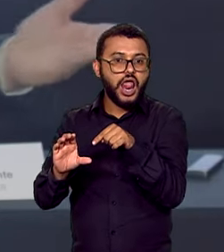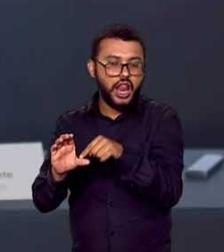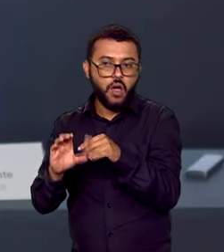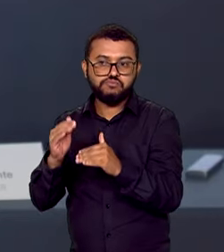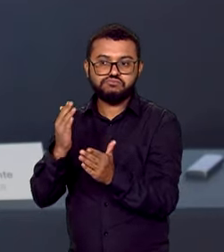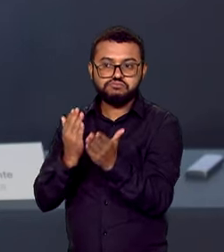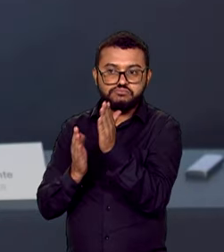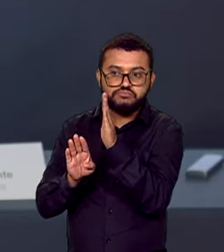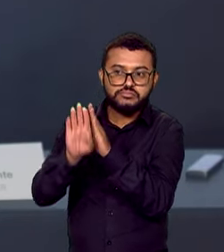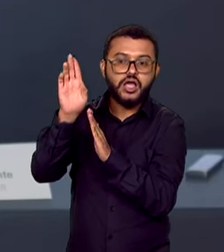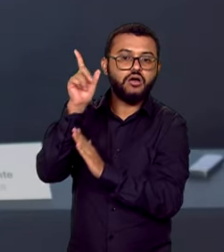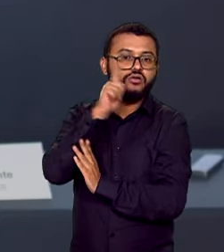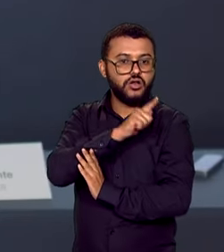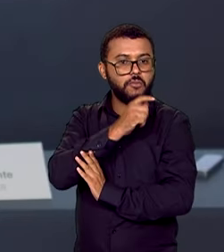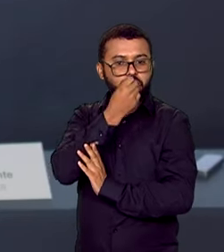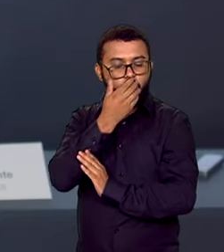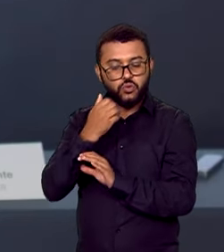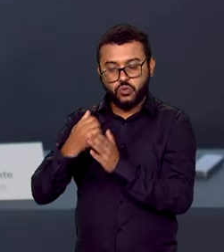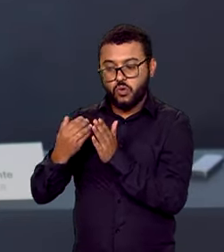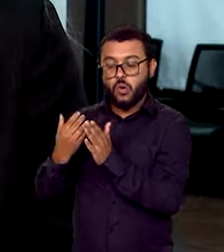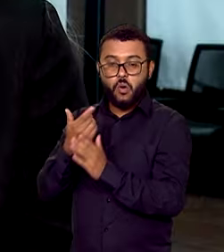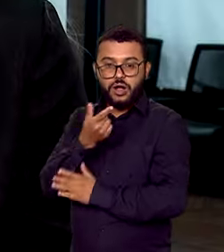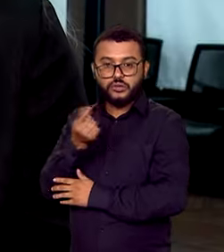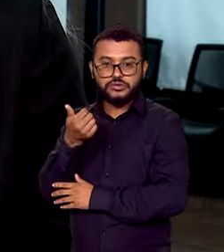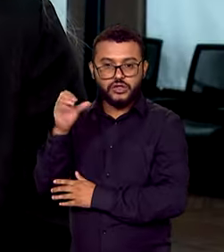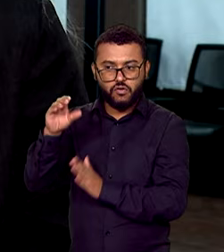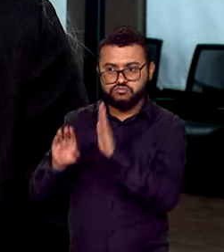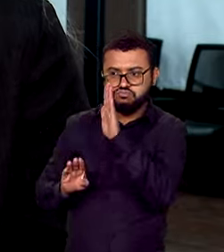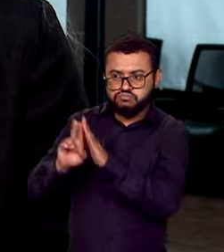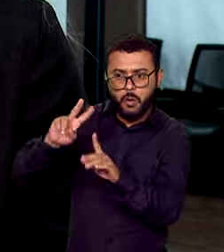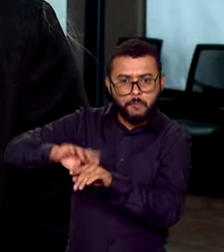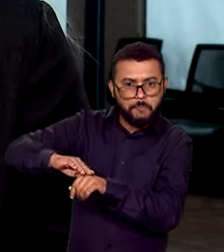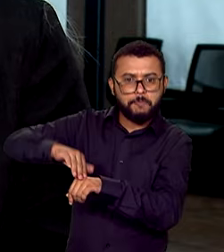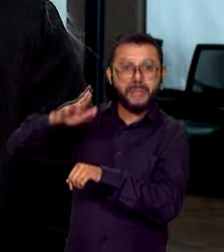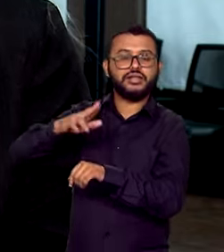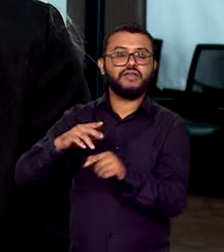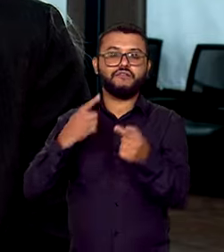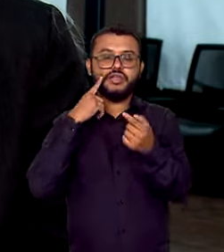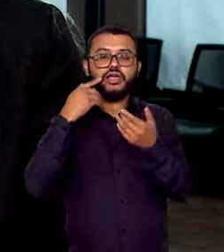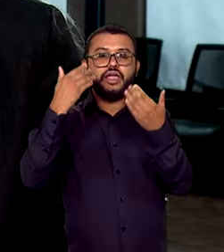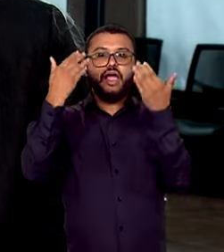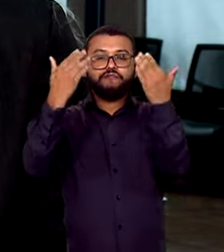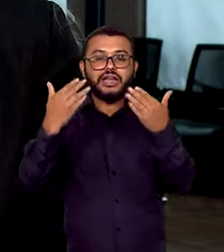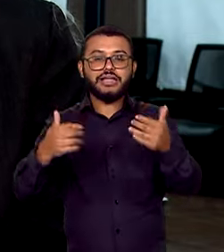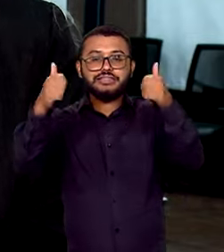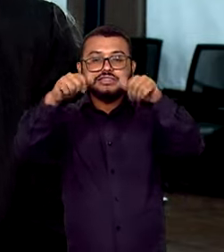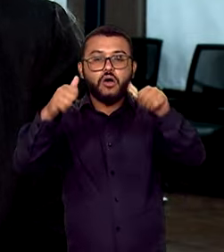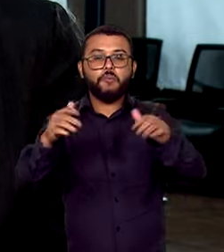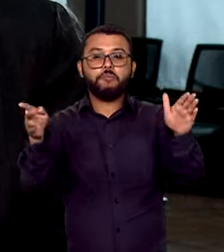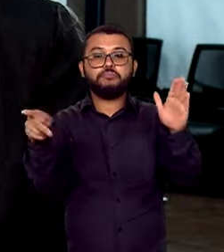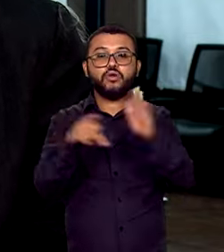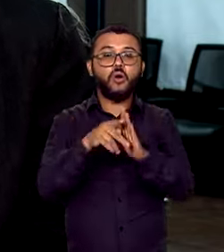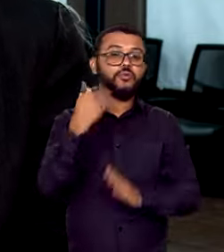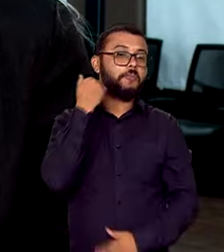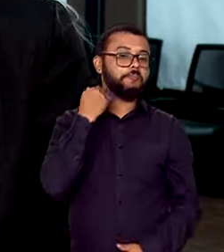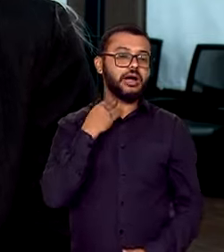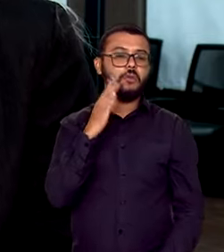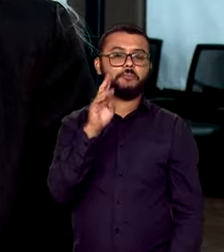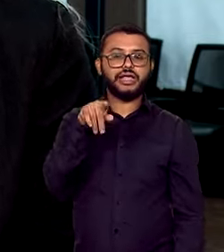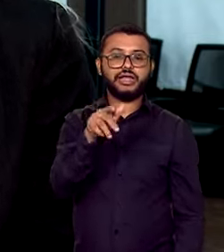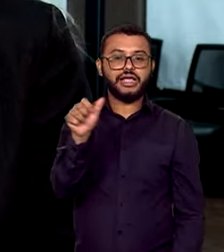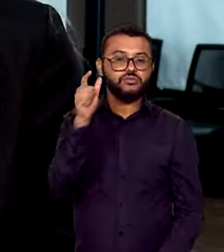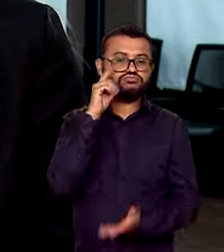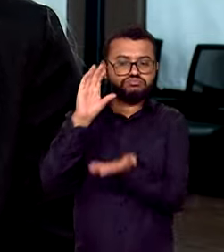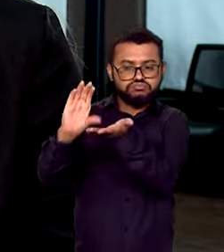caindo desde 2019 e cresceu expressivamente. Outro dado trazido pelo balanço do BNDES foi o crescimento da demanda por